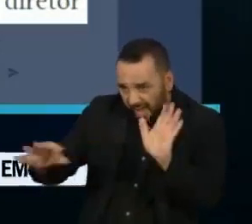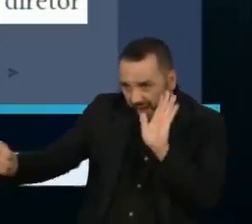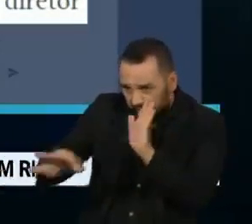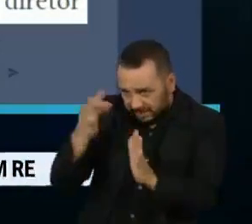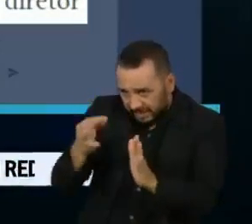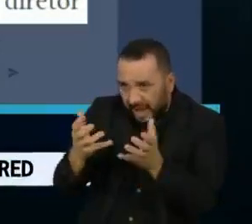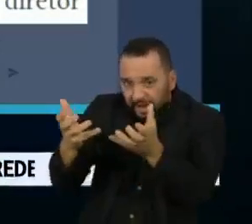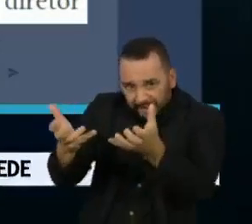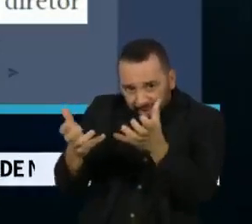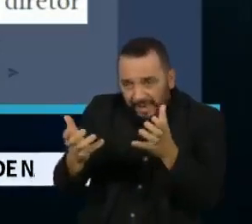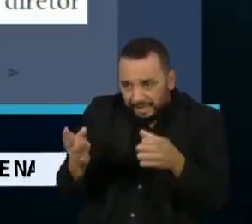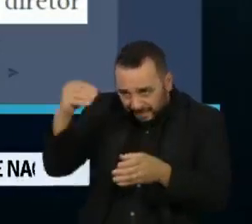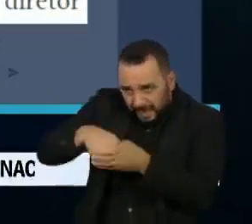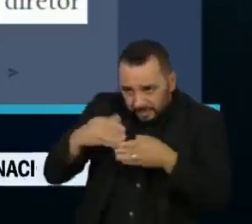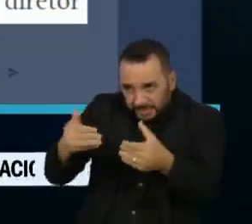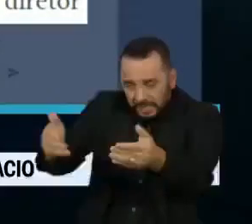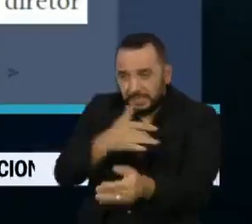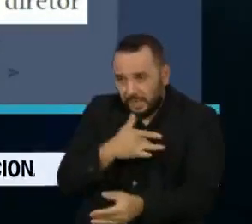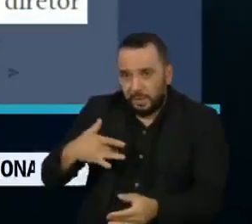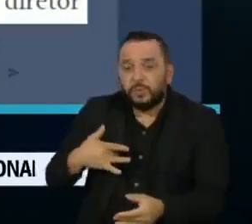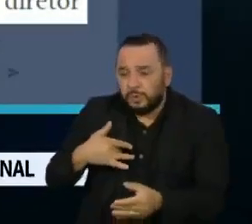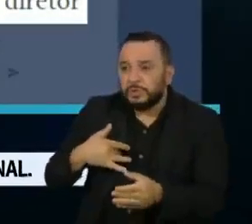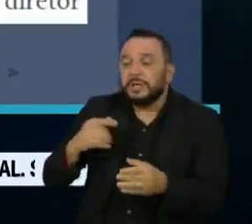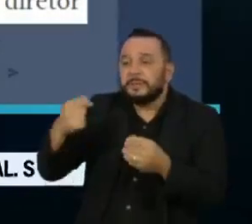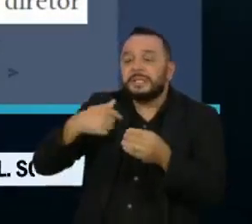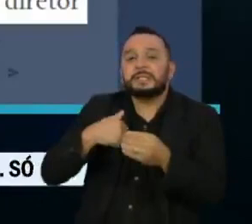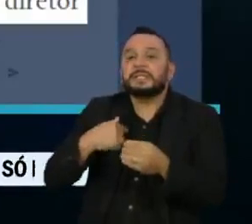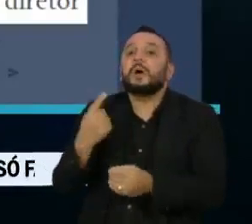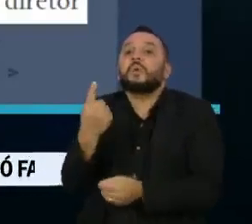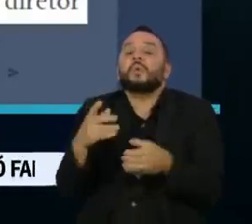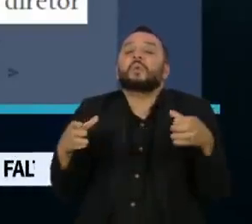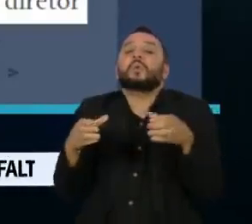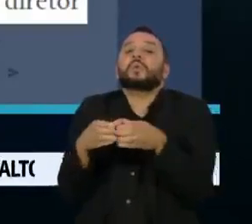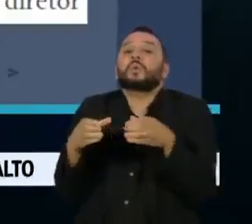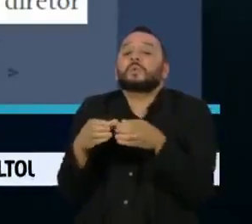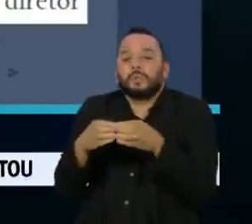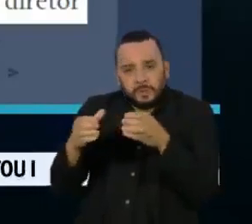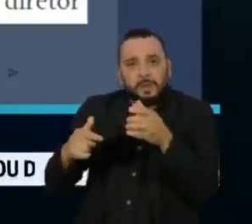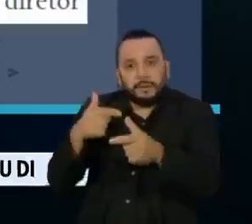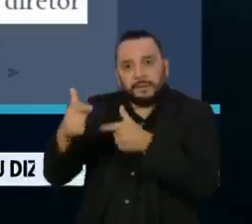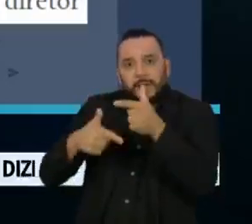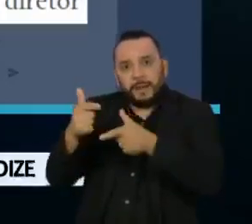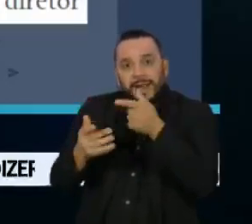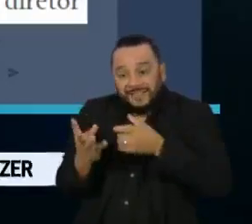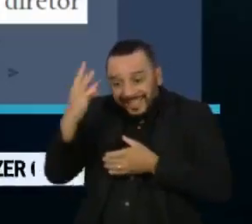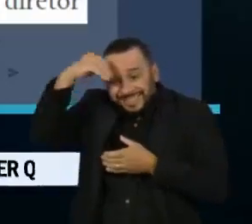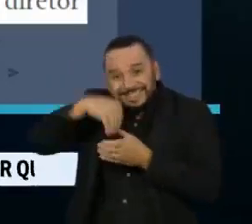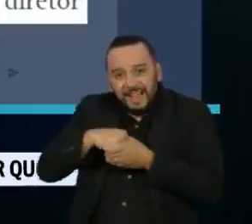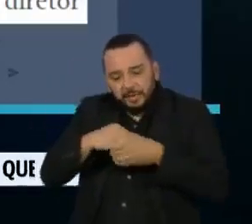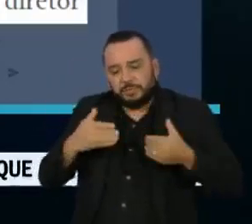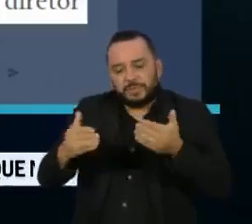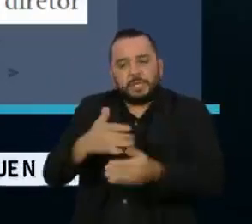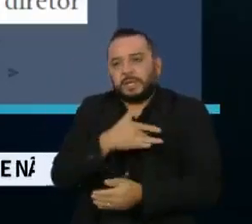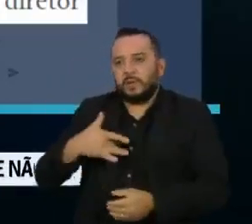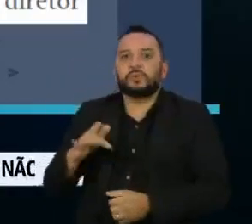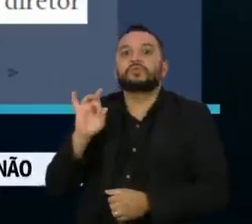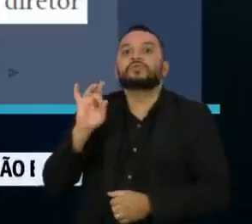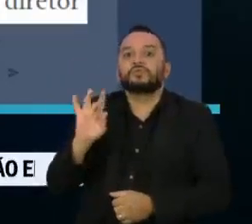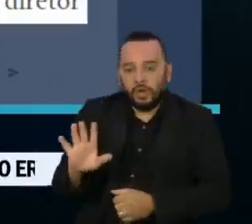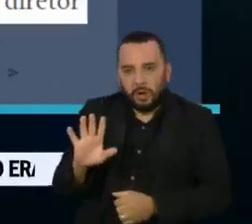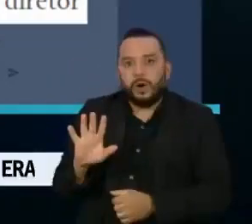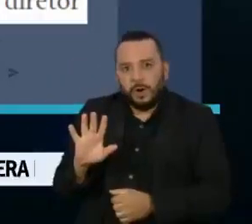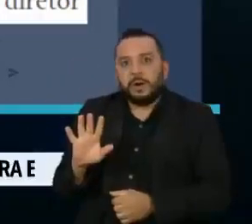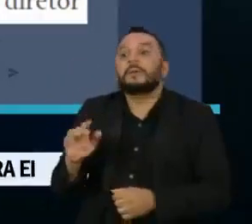vacina dentro do Ministério, era necessário compor um grupo que só trabalhava dentro da pasta. E, para isso, tinha que